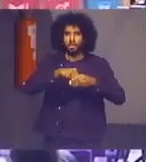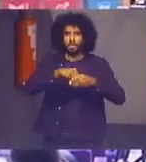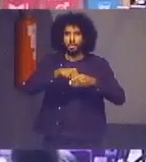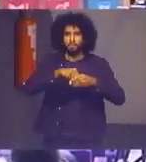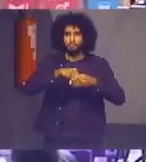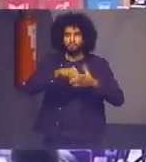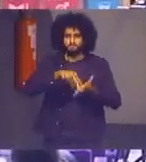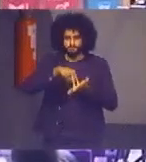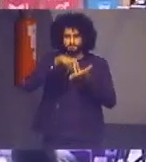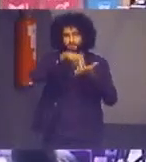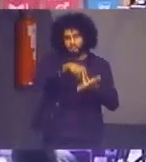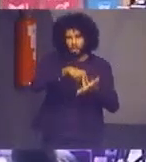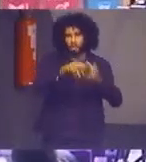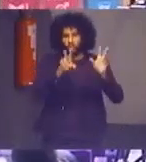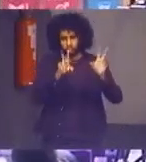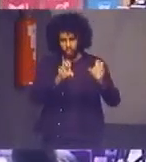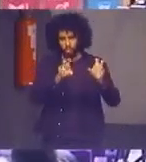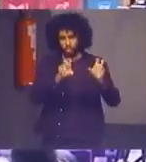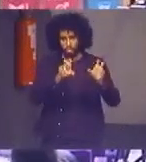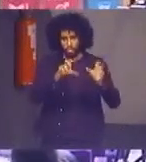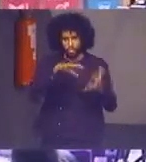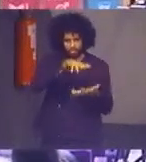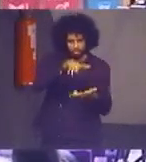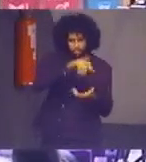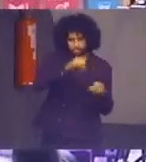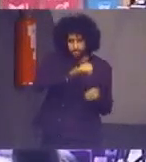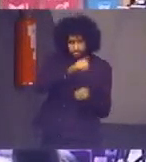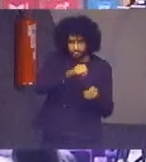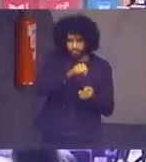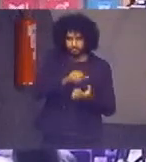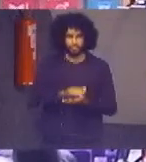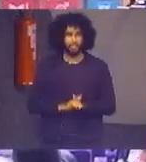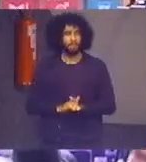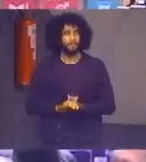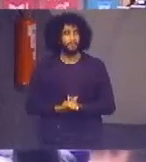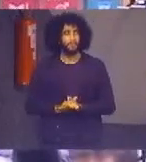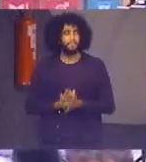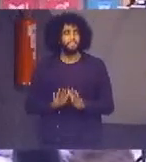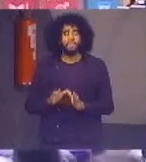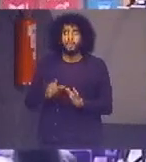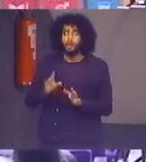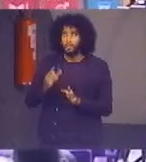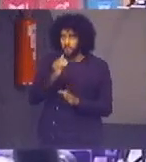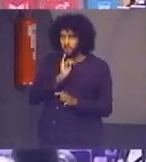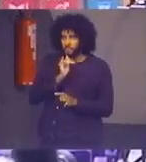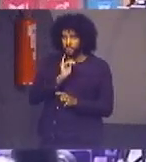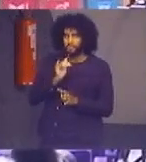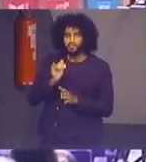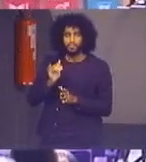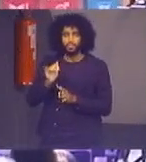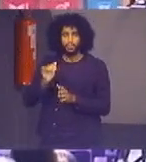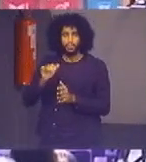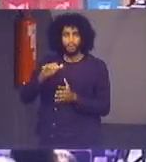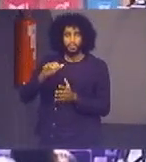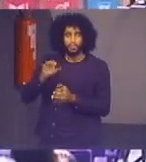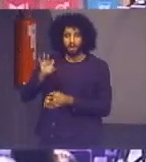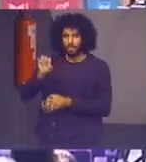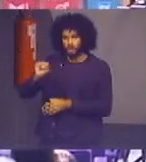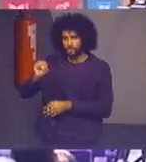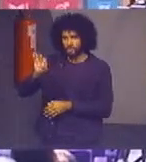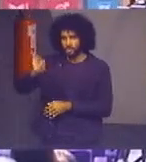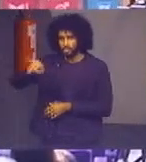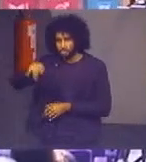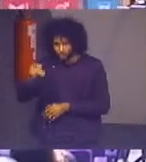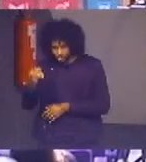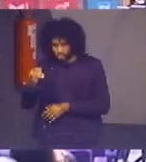situação mas se vê que o exemplo do Superior Tribunal de Justiça já no quarto ano